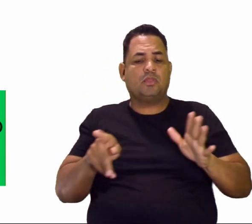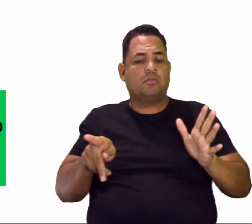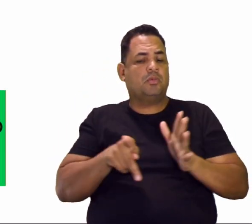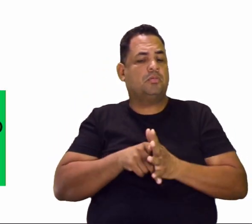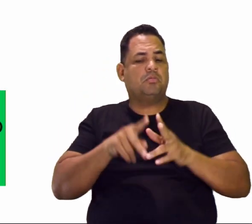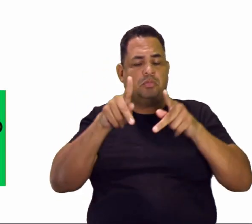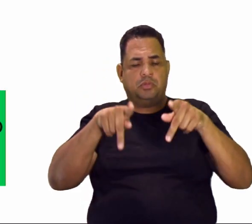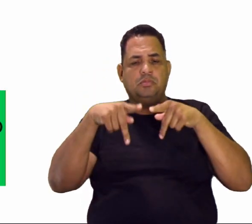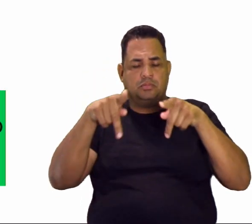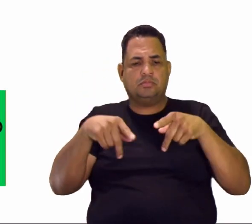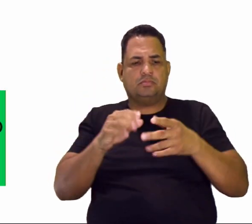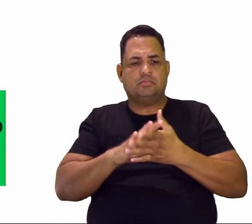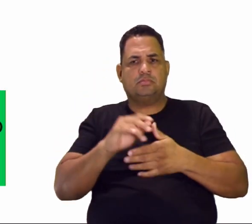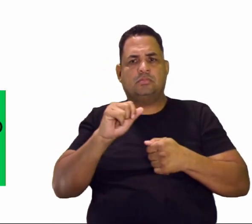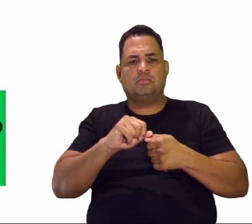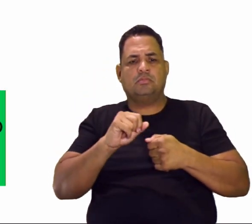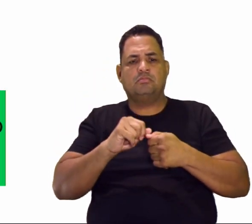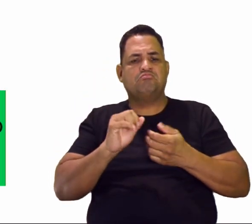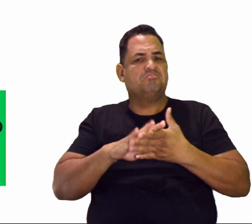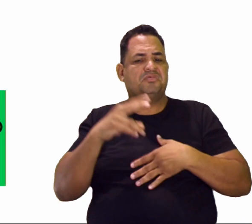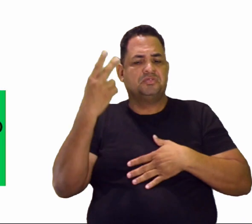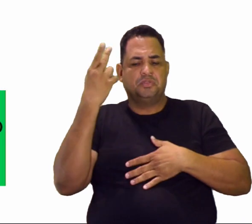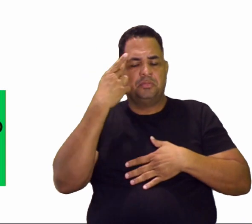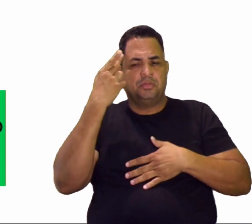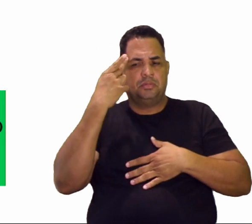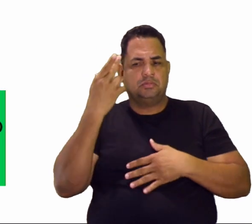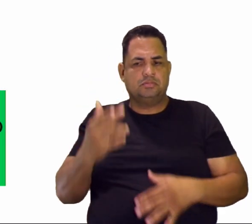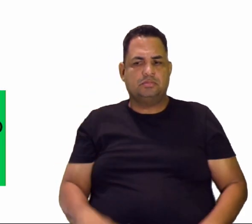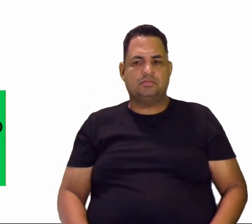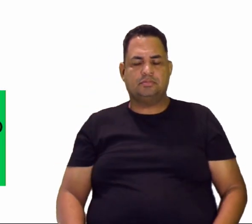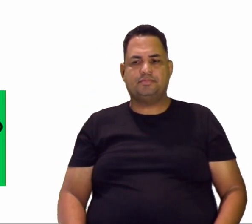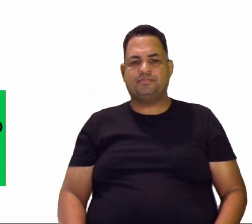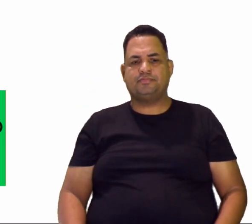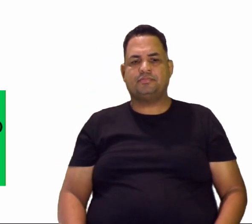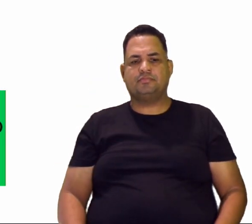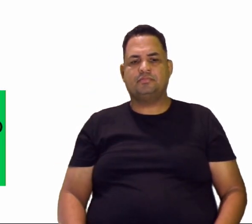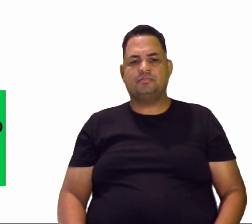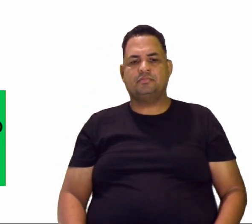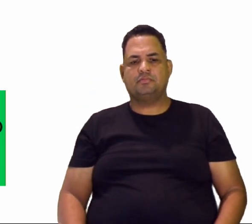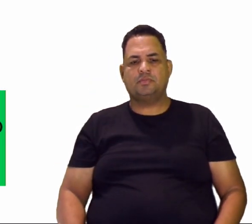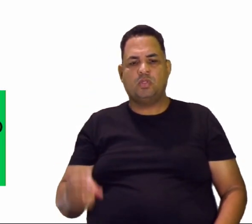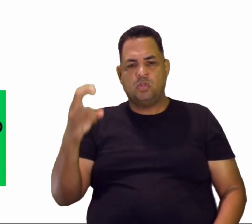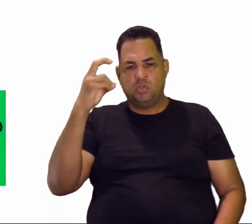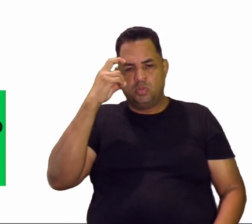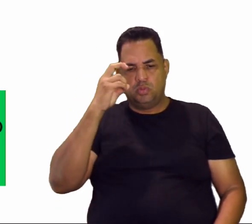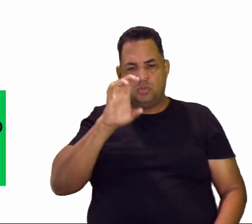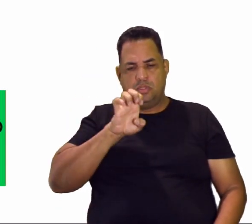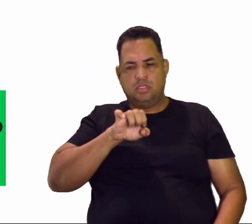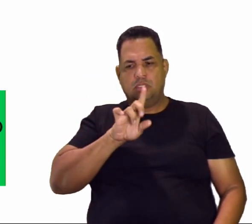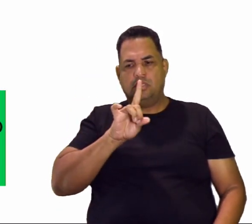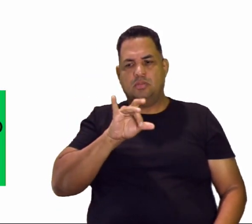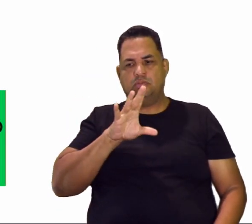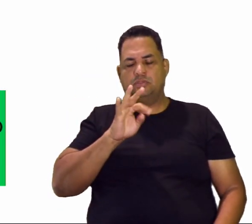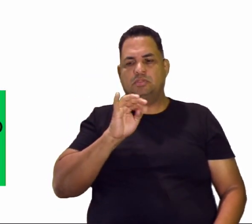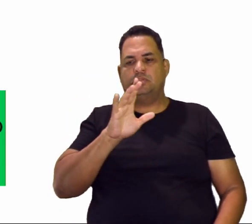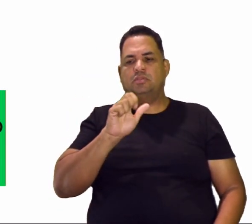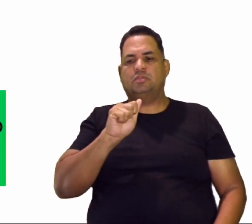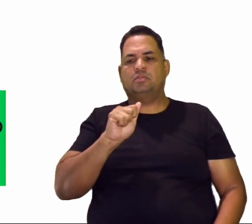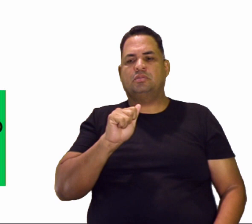povo, do próprio povo. Ele faz isso espontaneamente, tá gente? Cultura erudita são as...